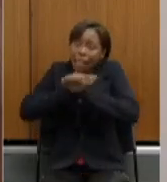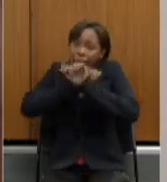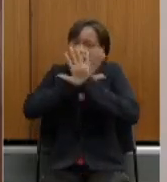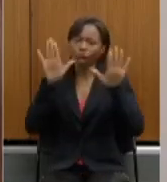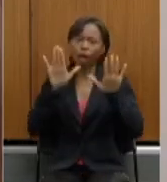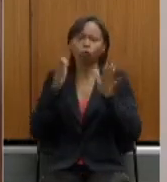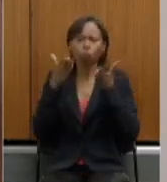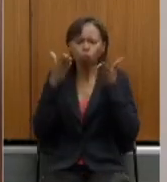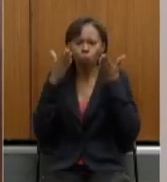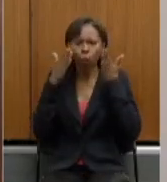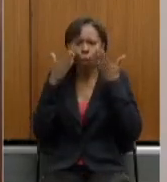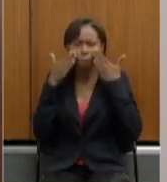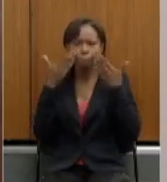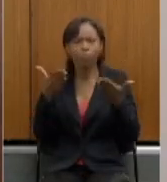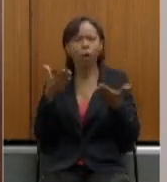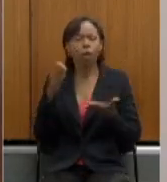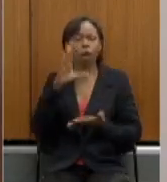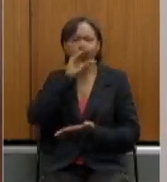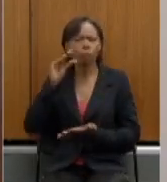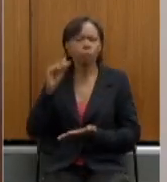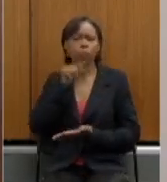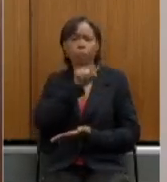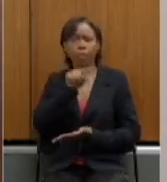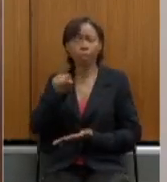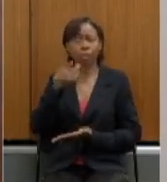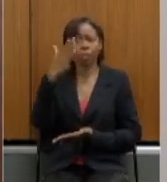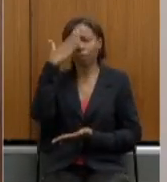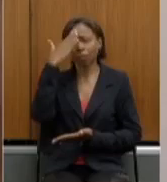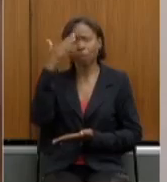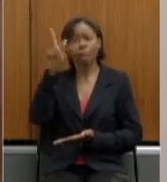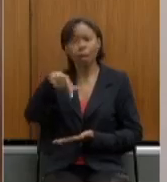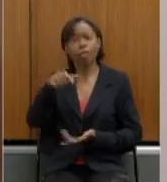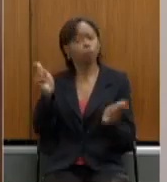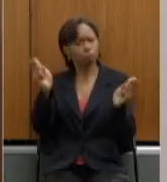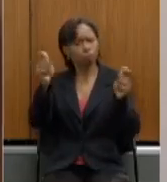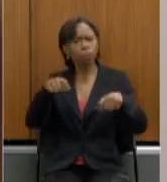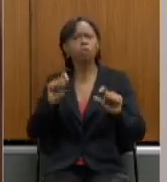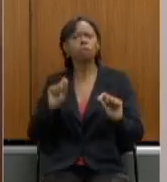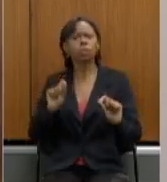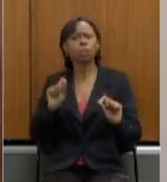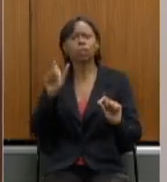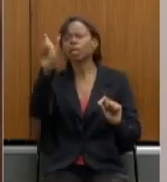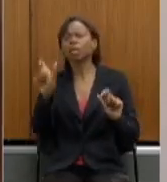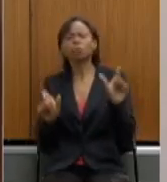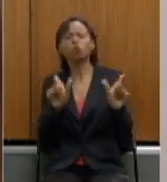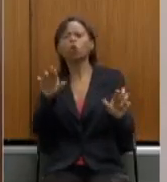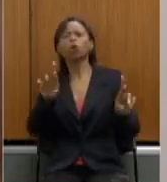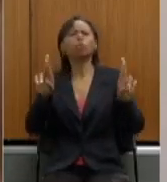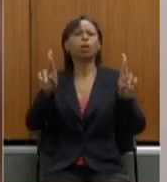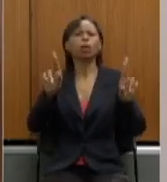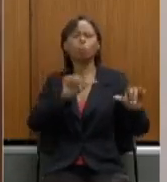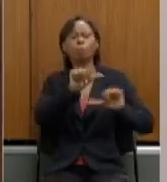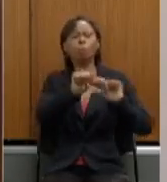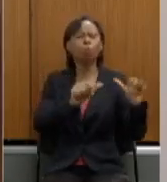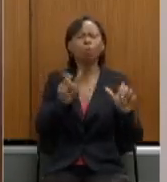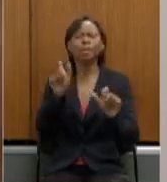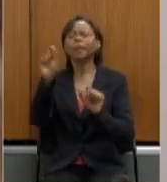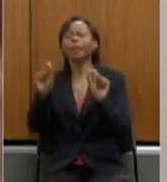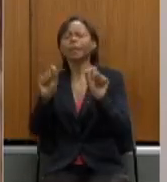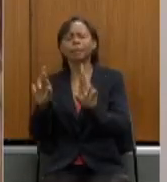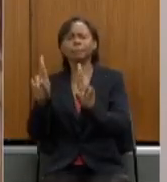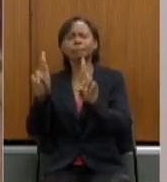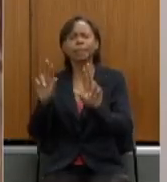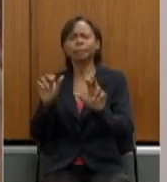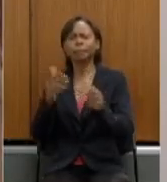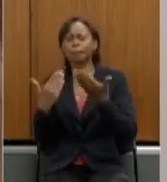quem defende realmente o que é possível quem muda quem bota emenda quem dialoga quem